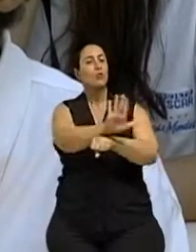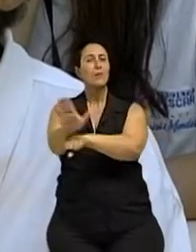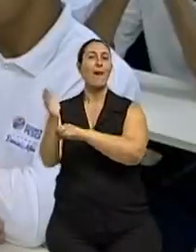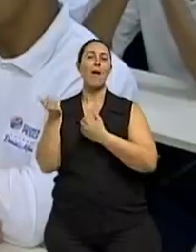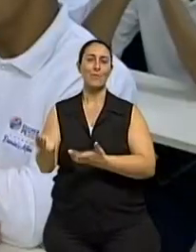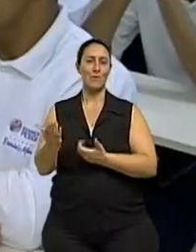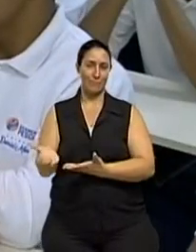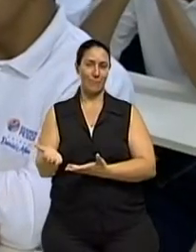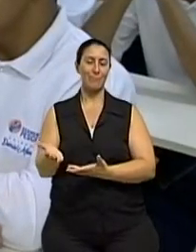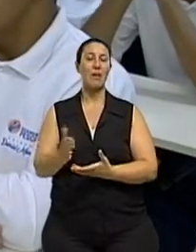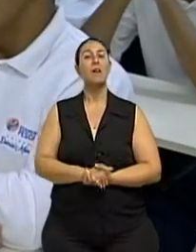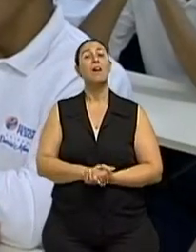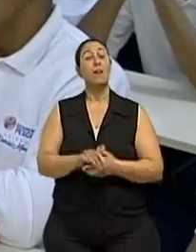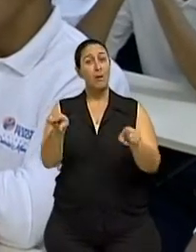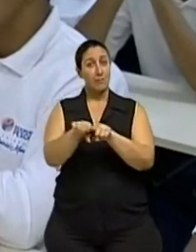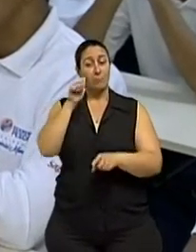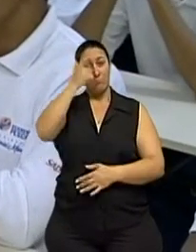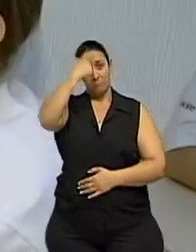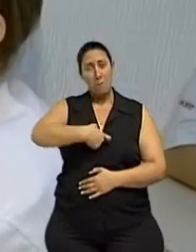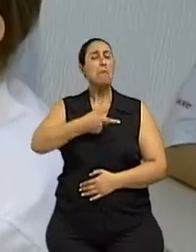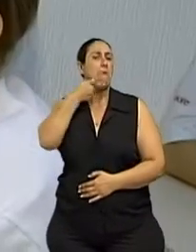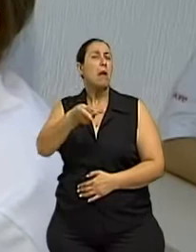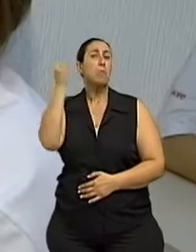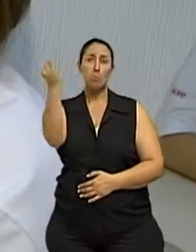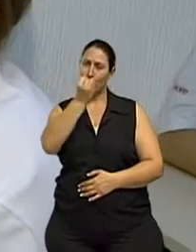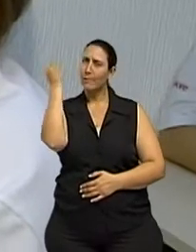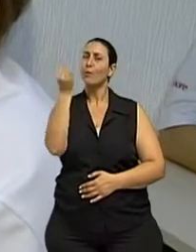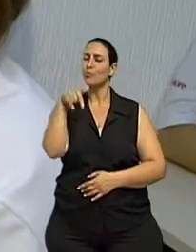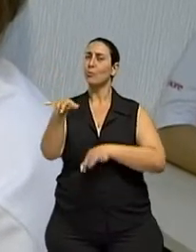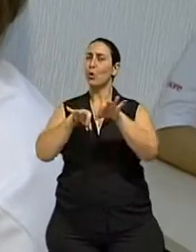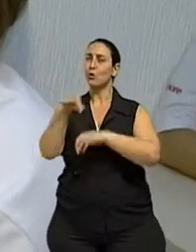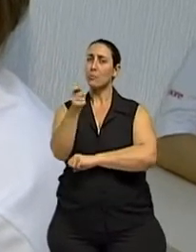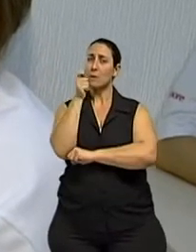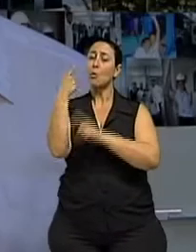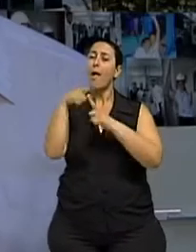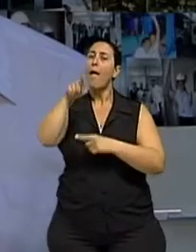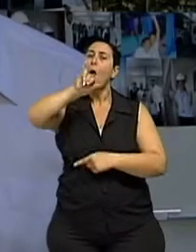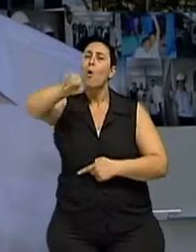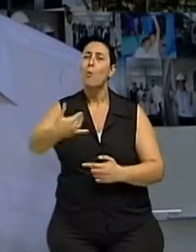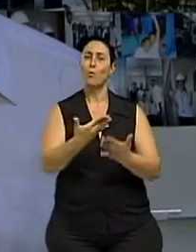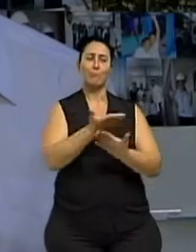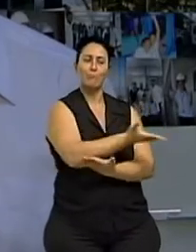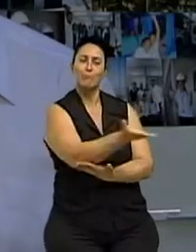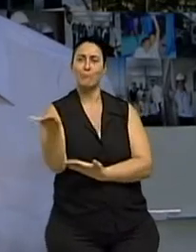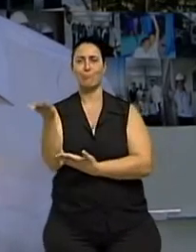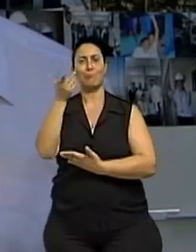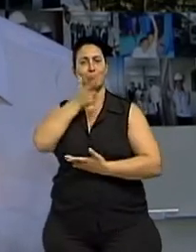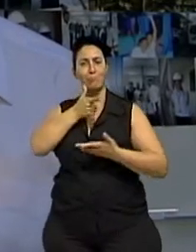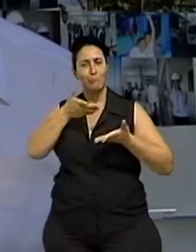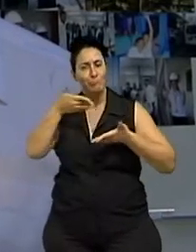jovens. Ela considera o Projeto Pescar uma oportunidade para todos. O Projeto Pescar é uma